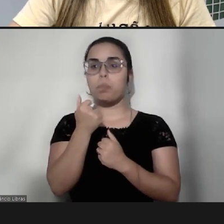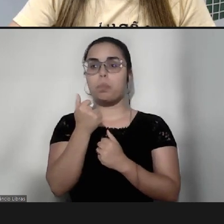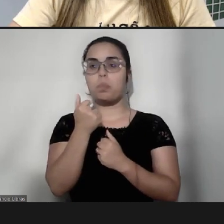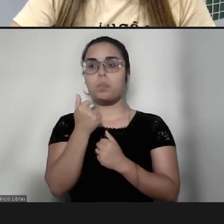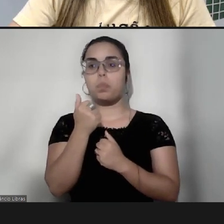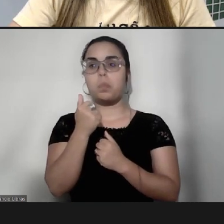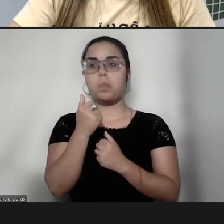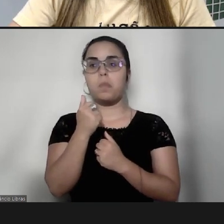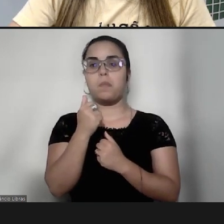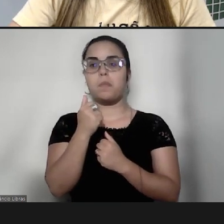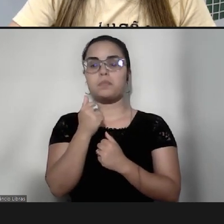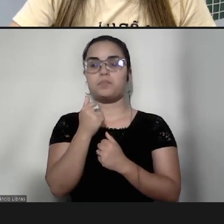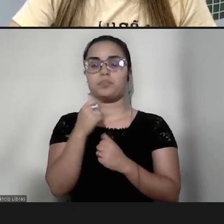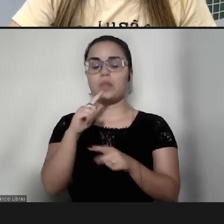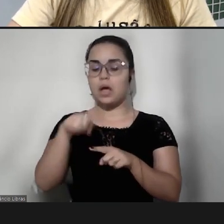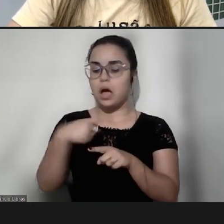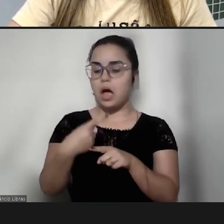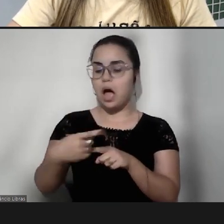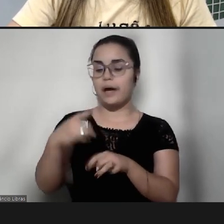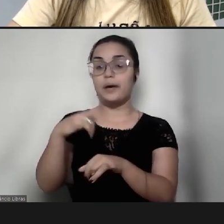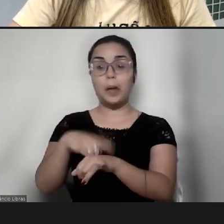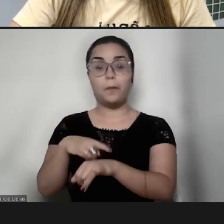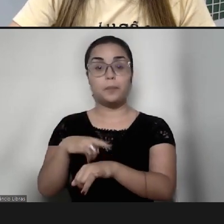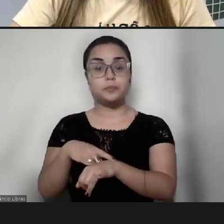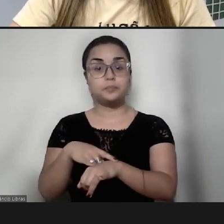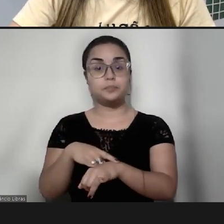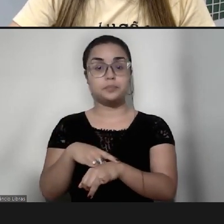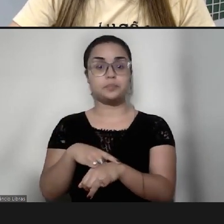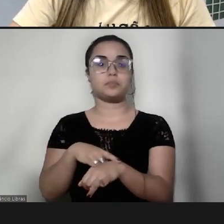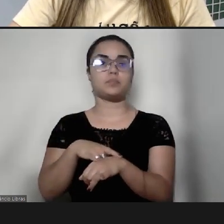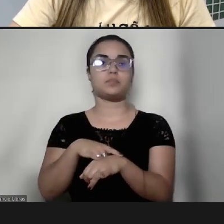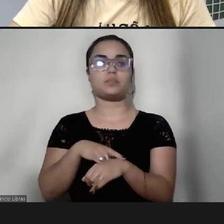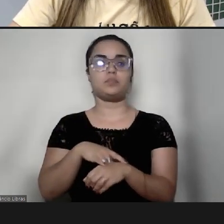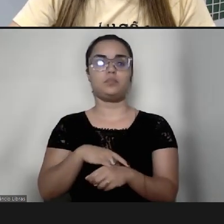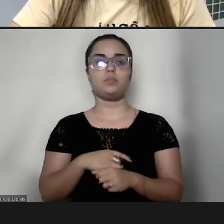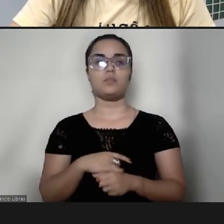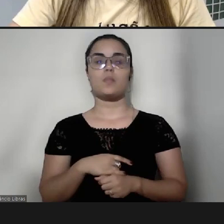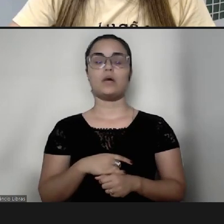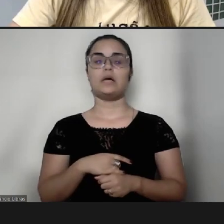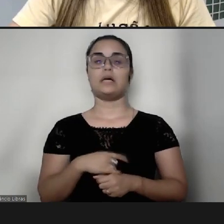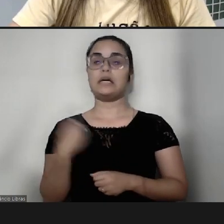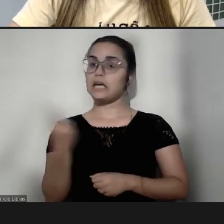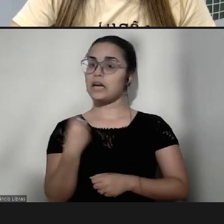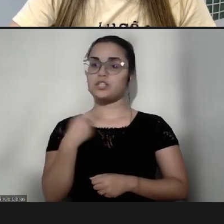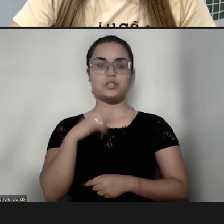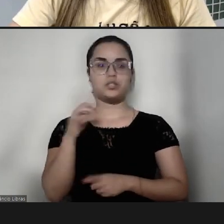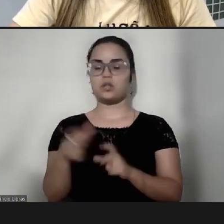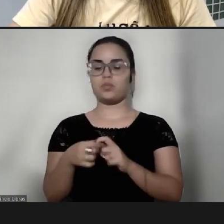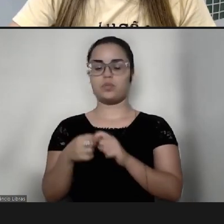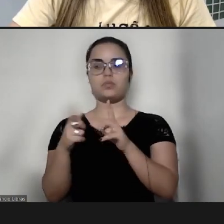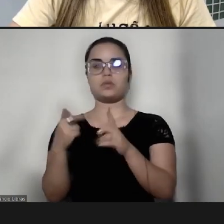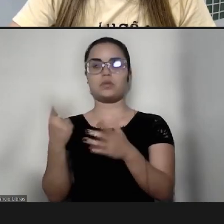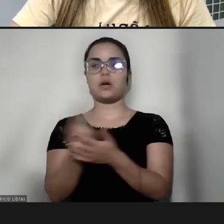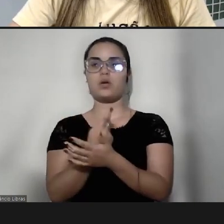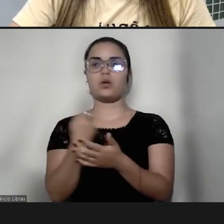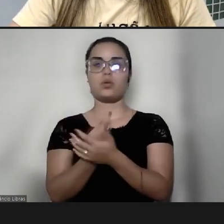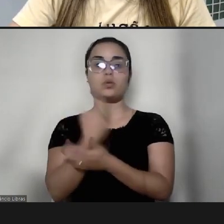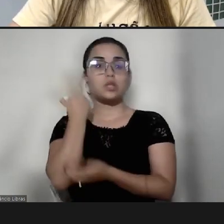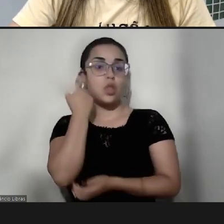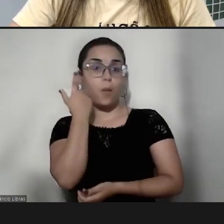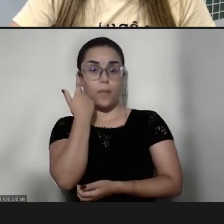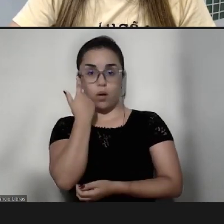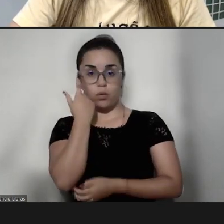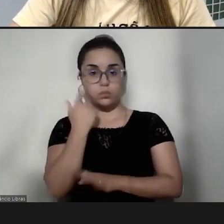né, a ir ao banheiro, e, e a gente não permite que essas coisas aconteçam de forma natural,